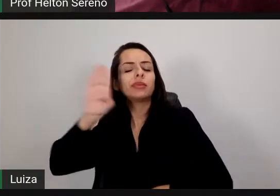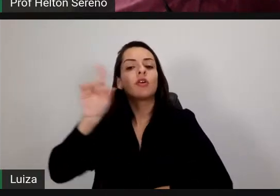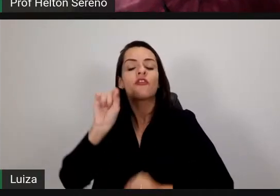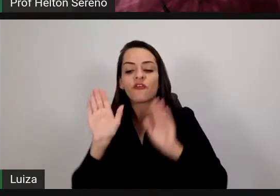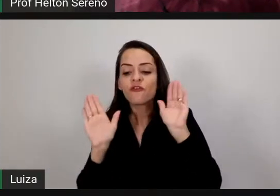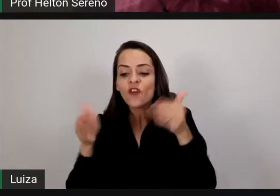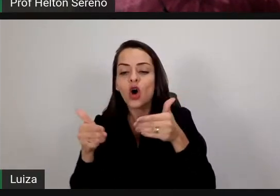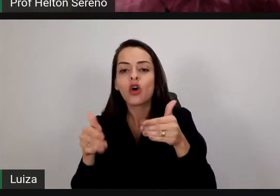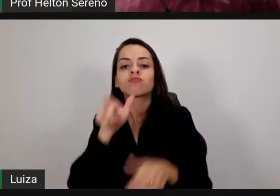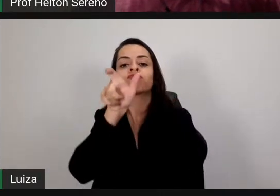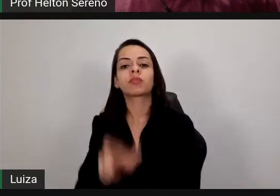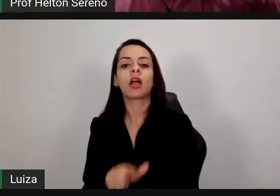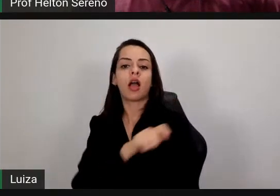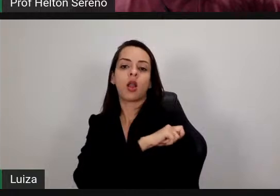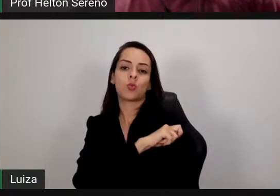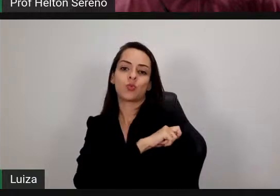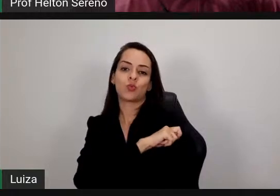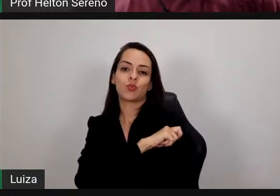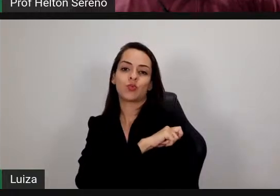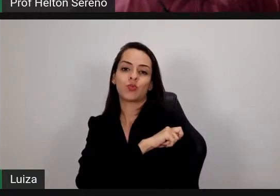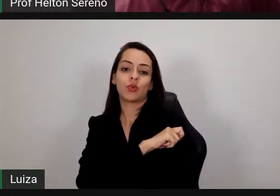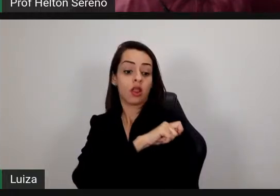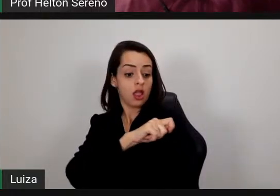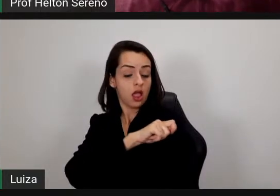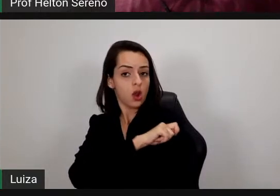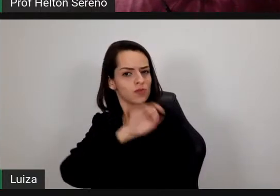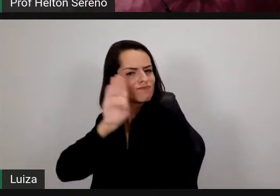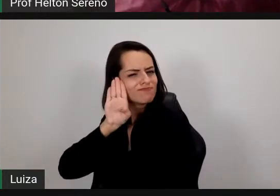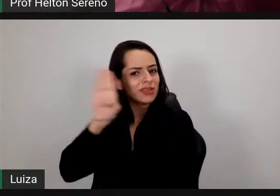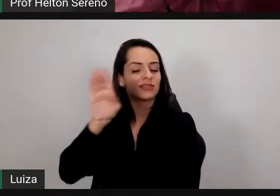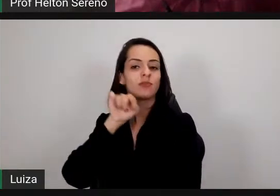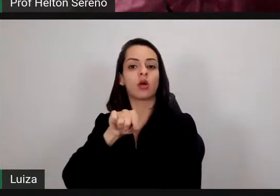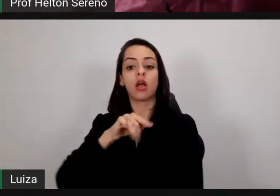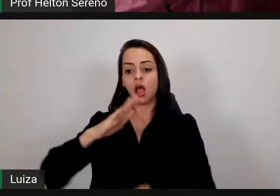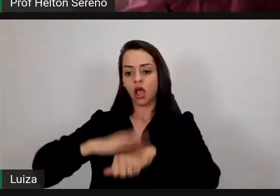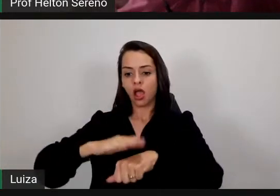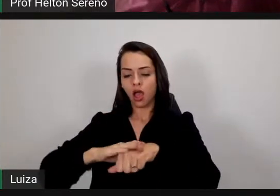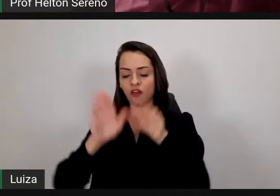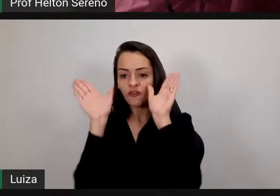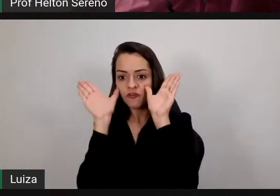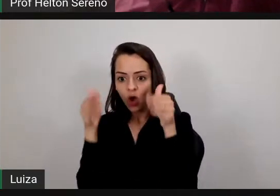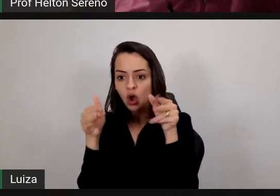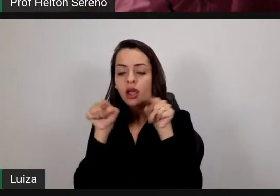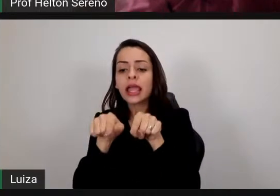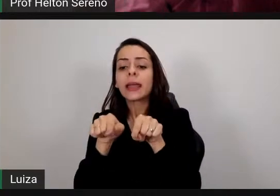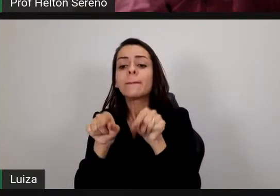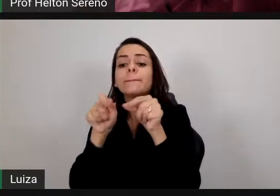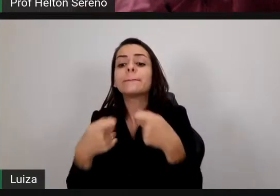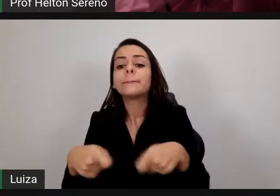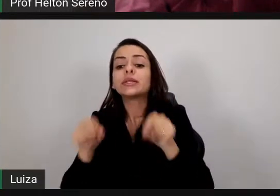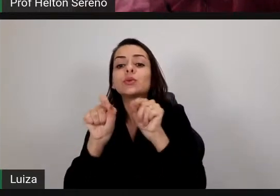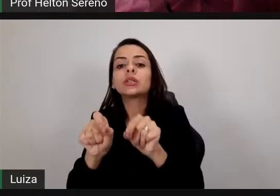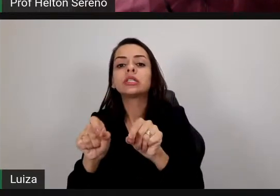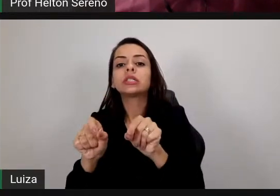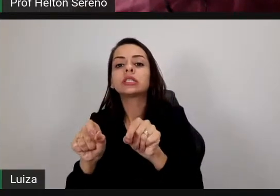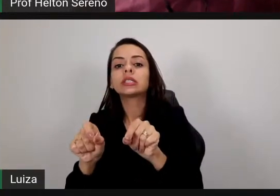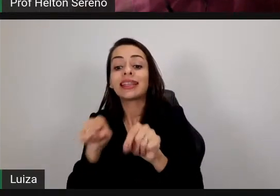que acho que esse é o ponto principal da educação finlandesa é o foco no aluno o que que eu preciso pro aluno aprender